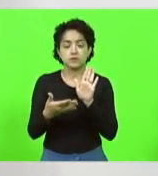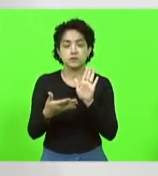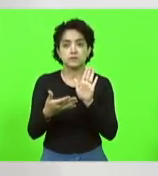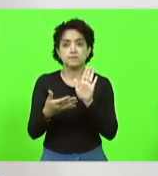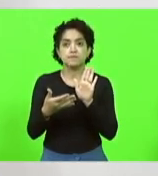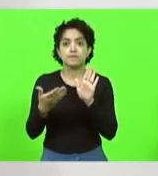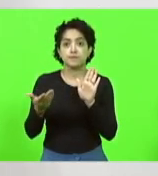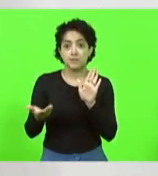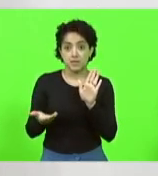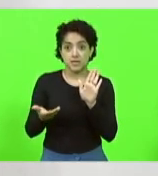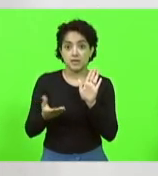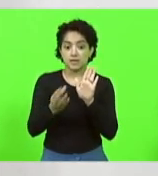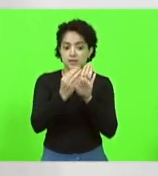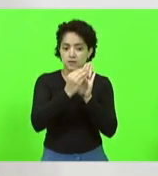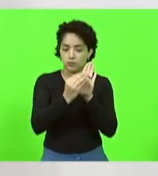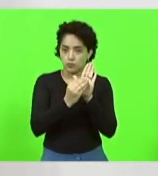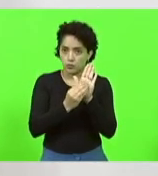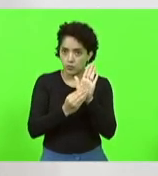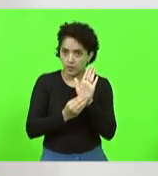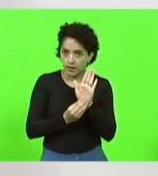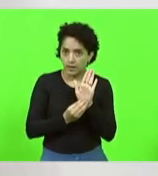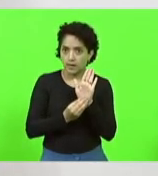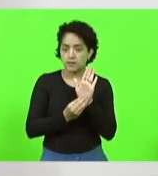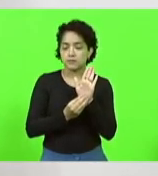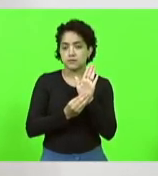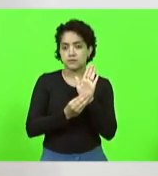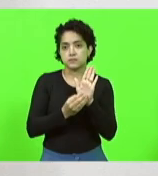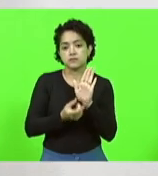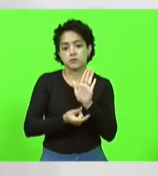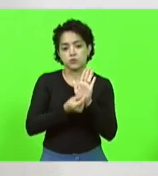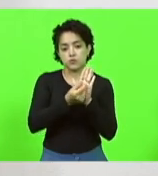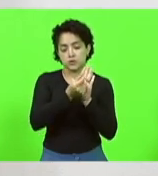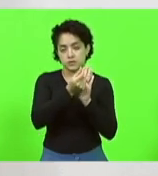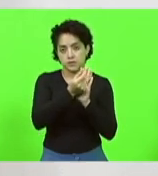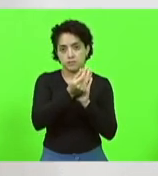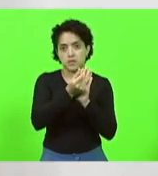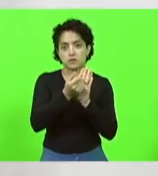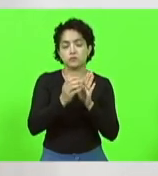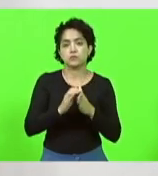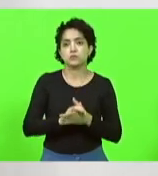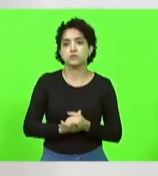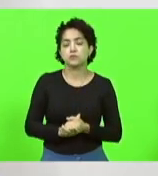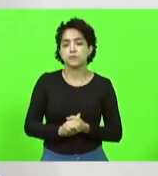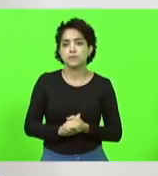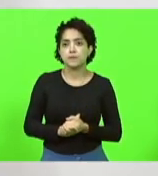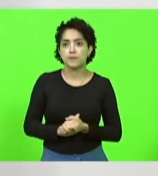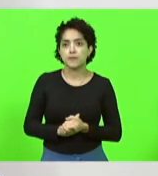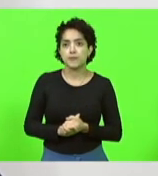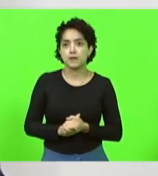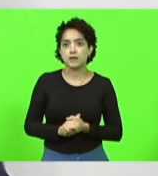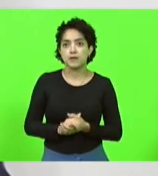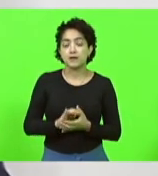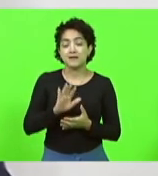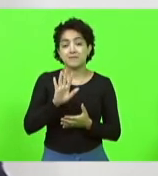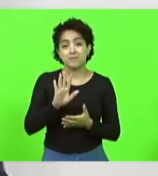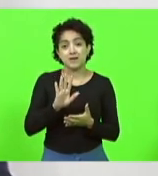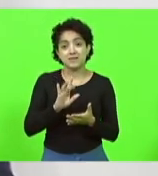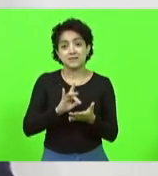no orçamento, que eram colocadas no plano plurianual de investimentos, mas que, na verdade,